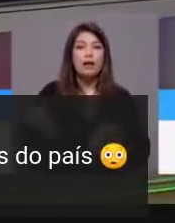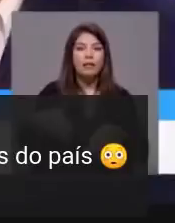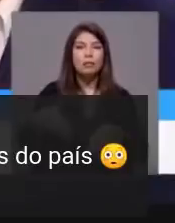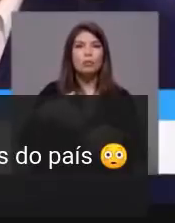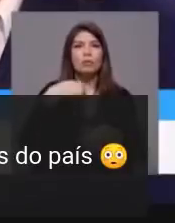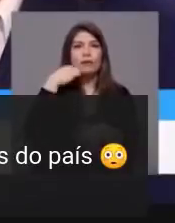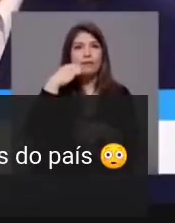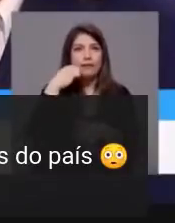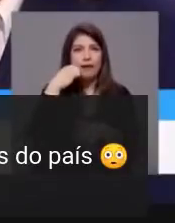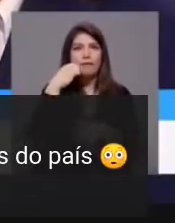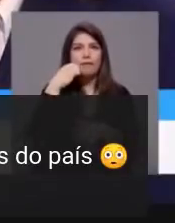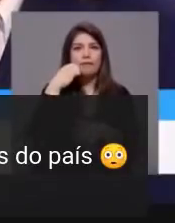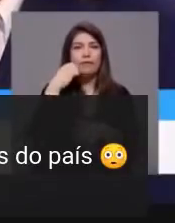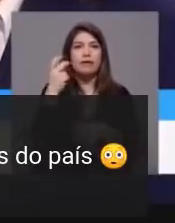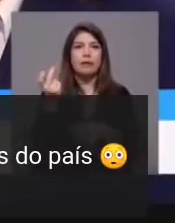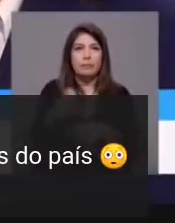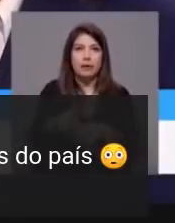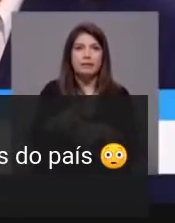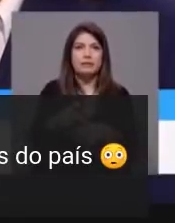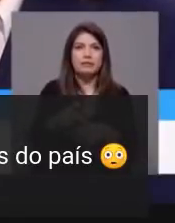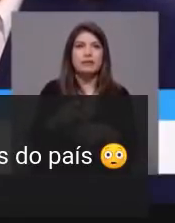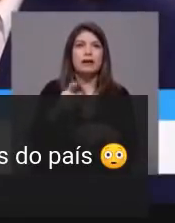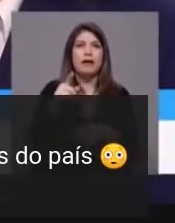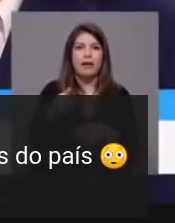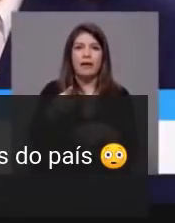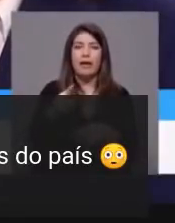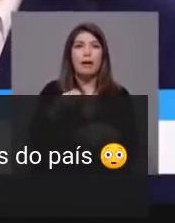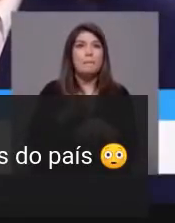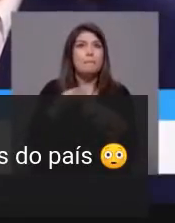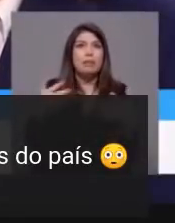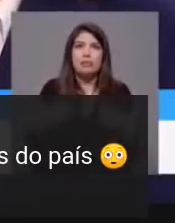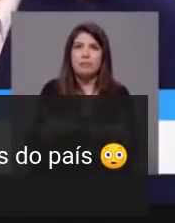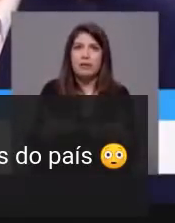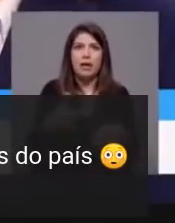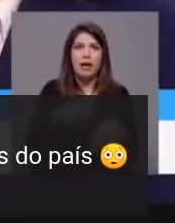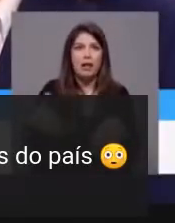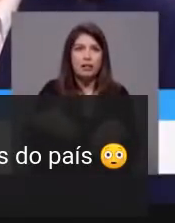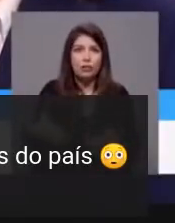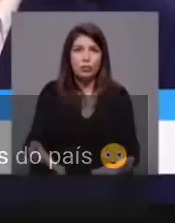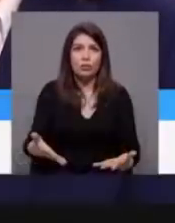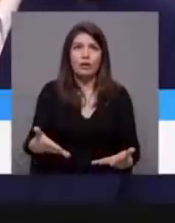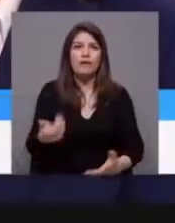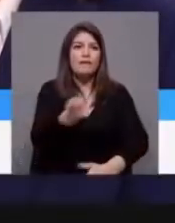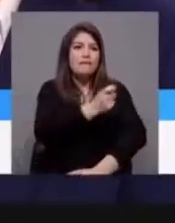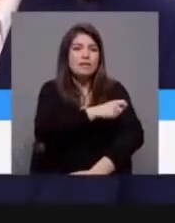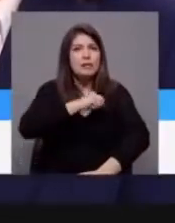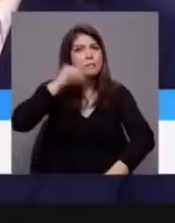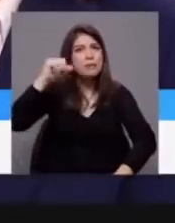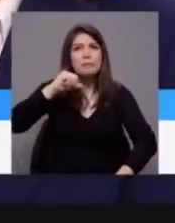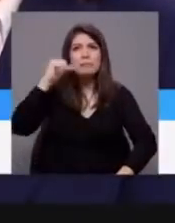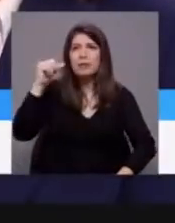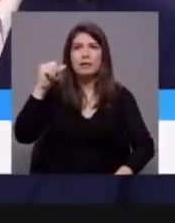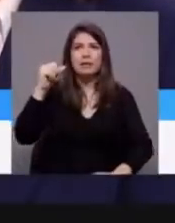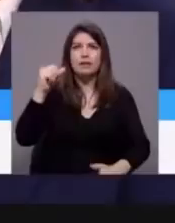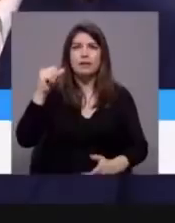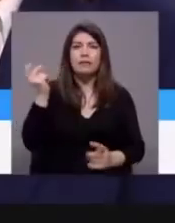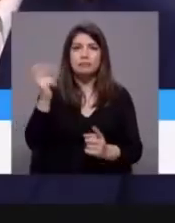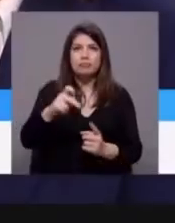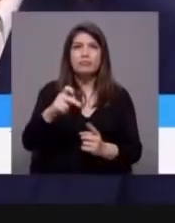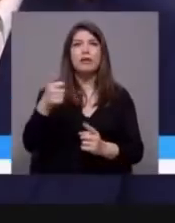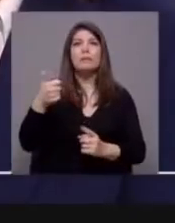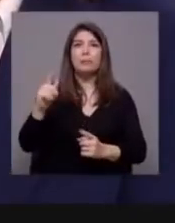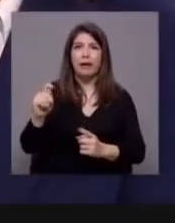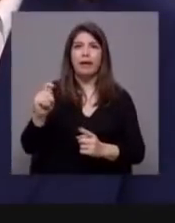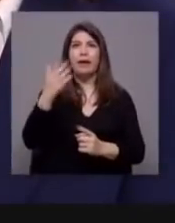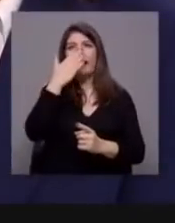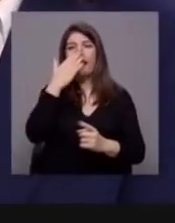tínhamos para enfrentar, no pico da pandemia, quando não tínhamos sequer ainda vacinas para combater esta pandemia, Bloco de